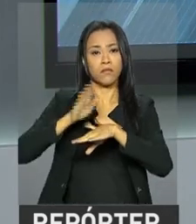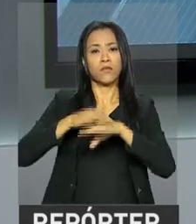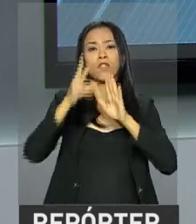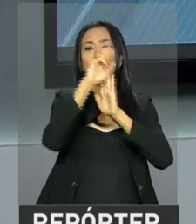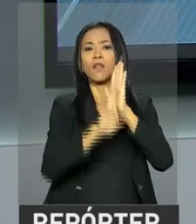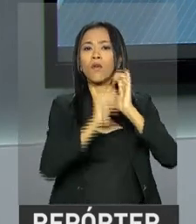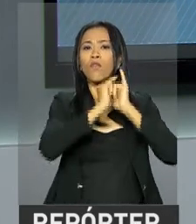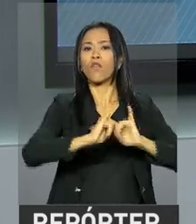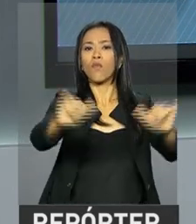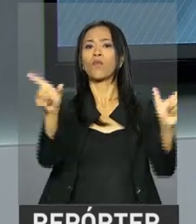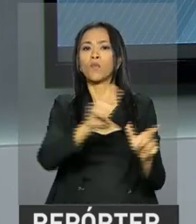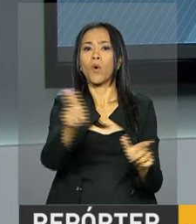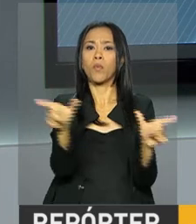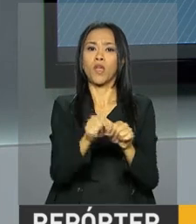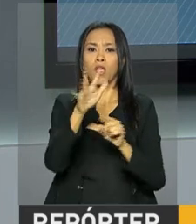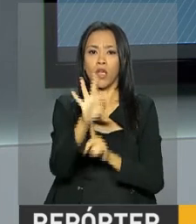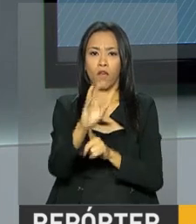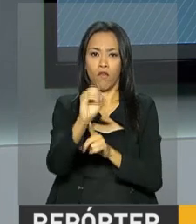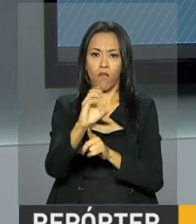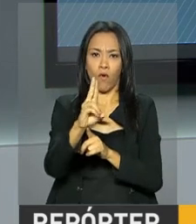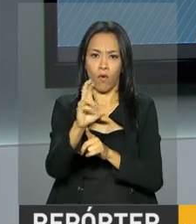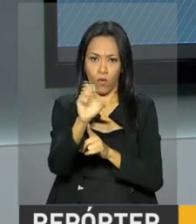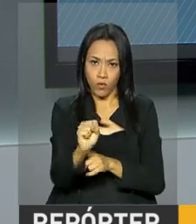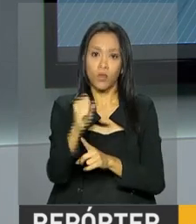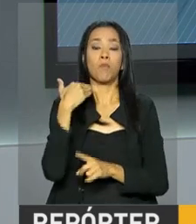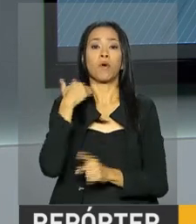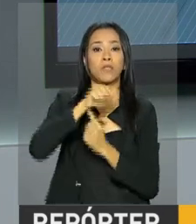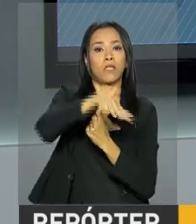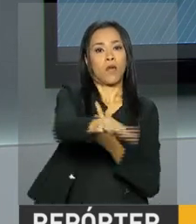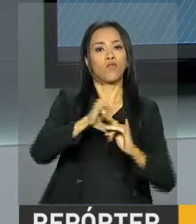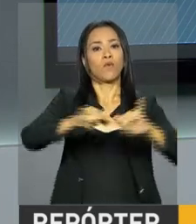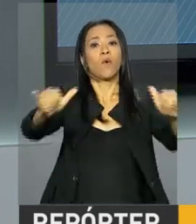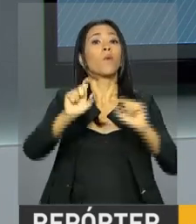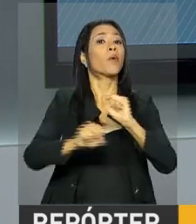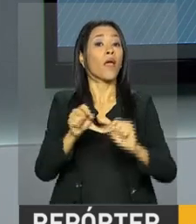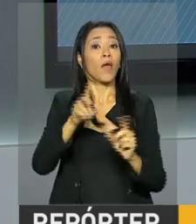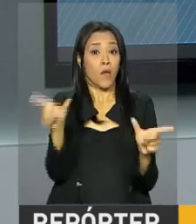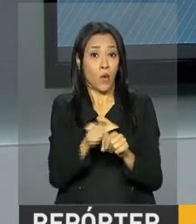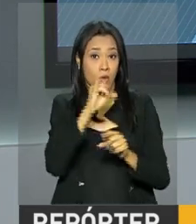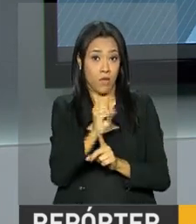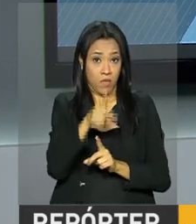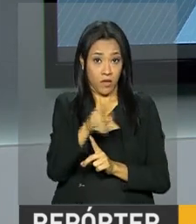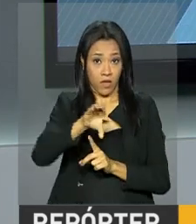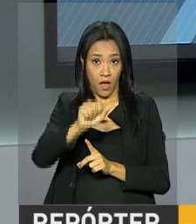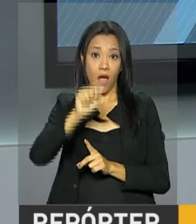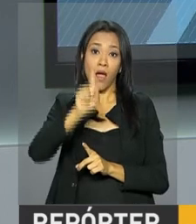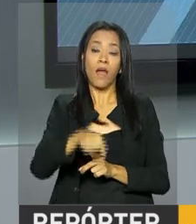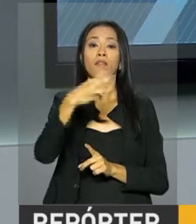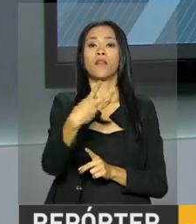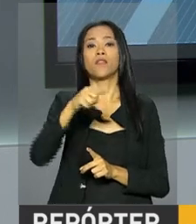Focus, divulgado hoje pelo Banco Central, a expectativa para o IPCA é de 3,90%